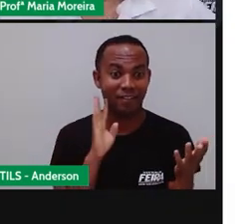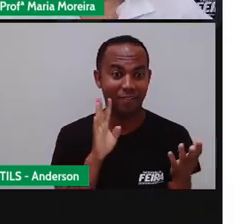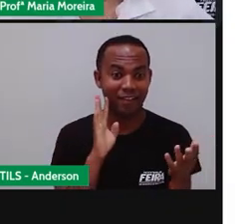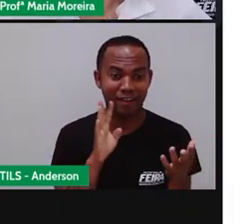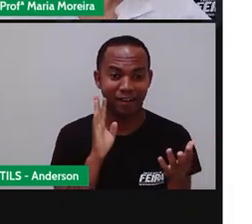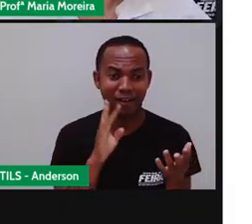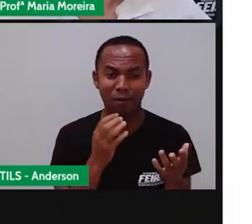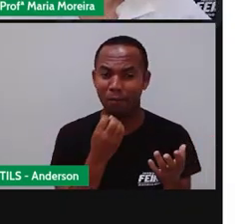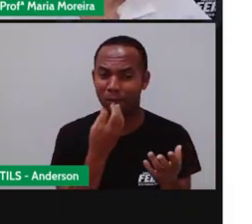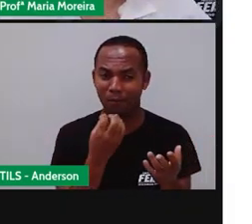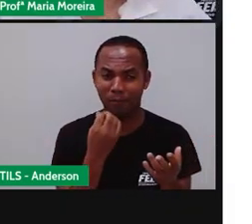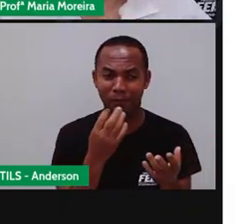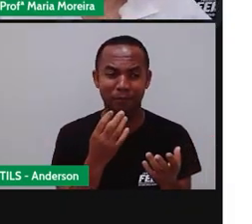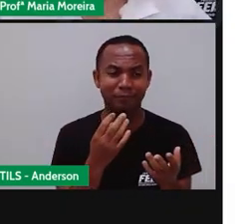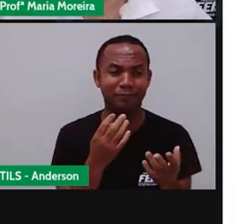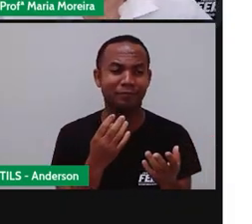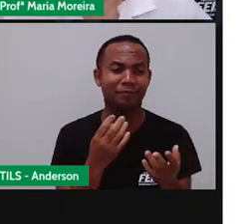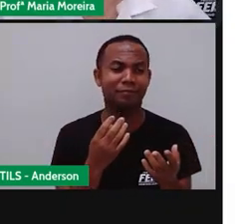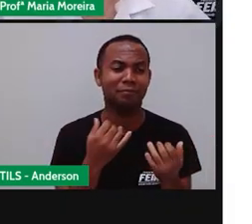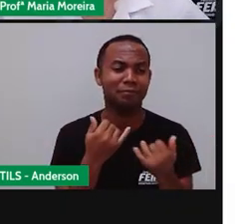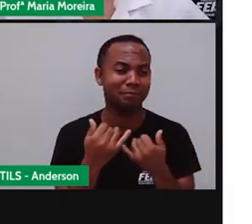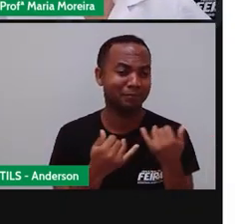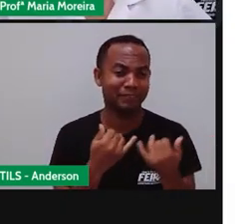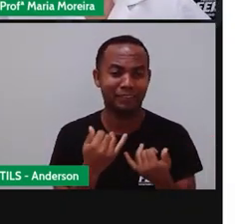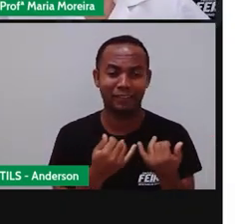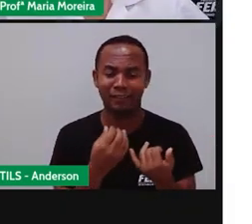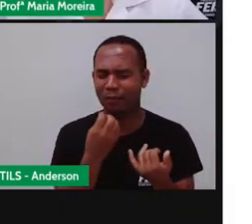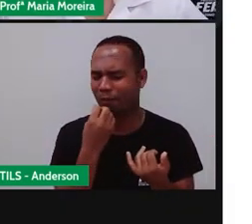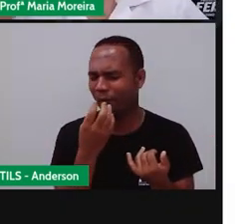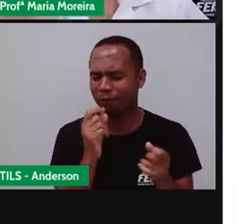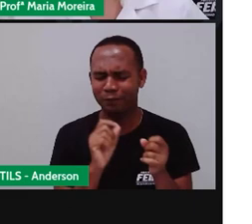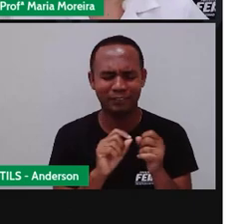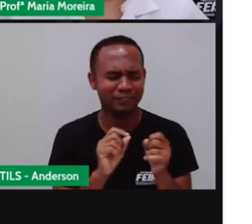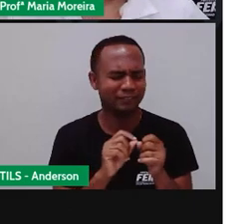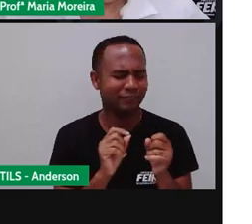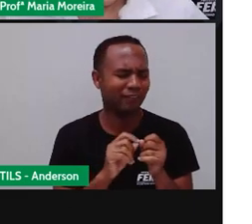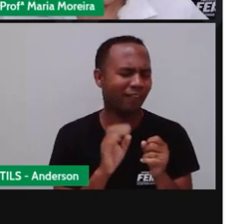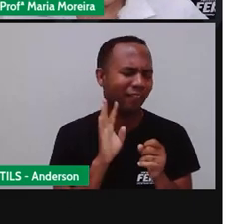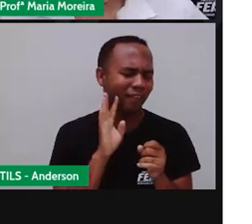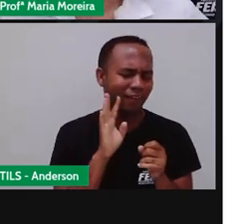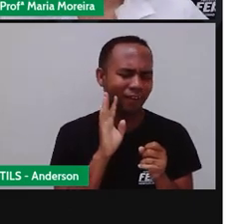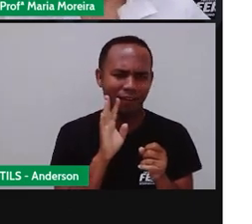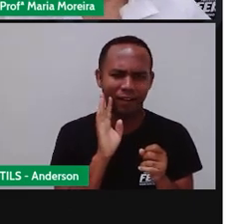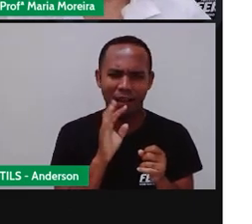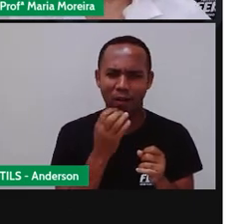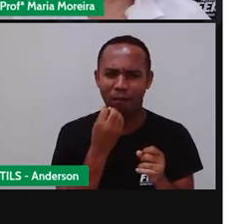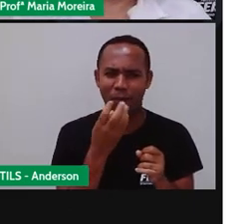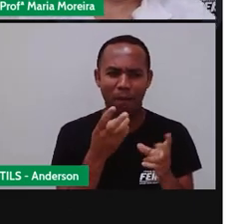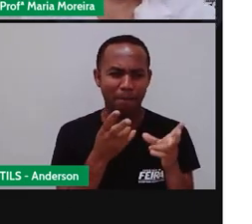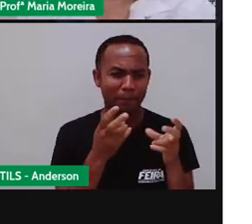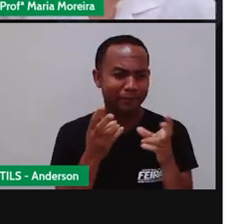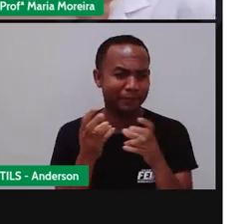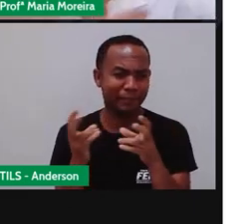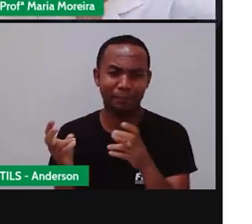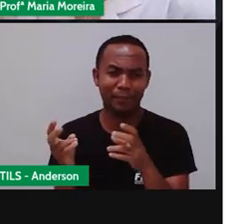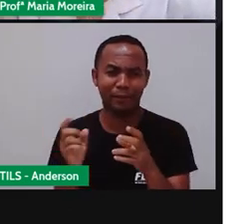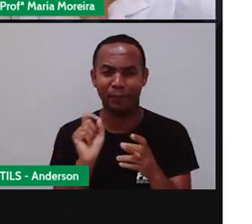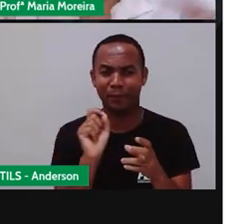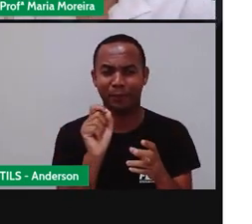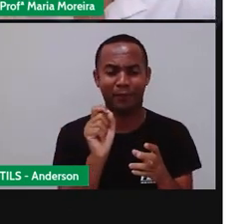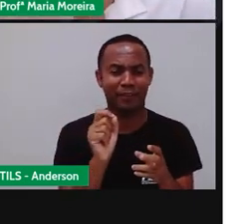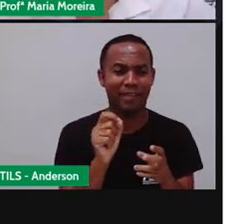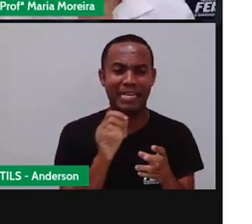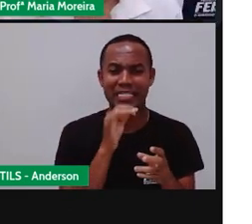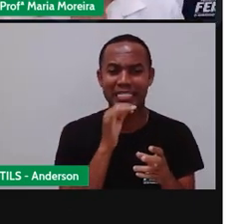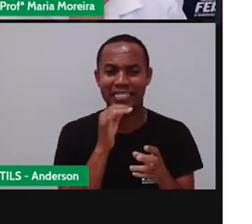O que acharam Dessa maquete maravilhosa Que a Pró Maria E Anderson Fizeram aí com vocês, né? Perceberam que até A mãozinha da Pró Vânia